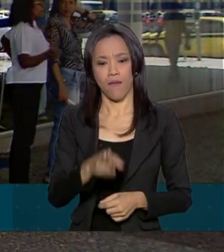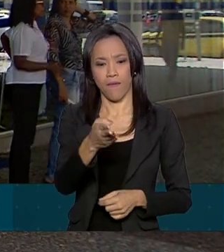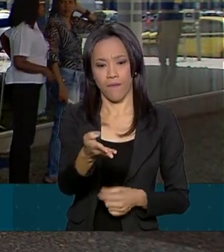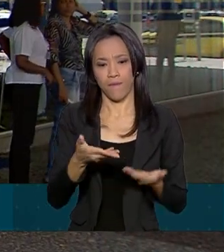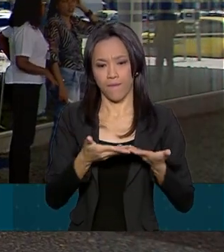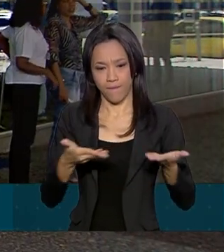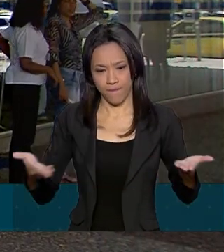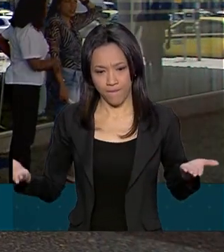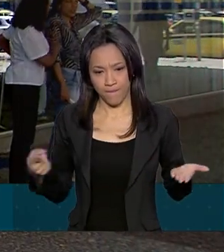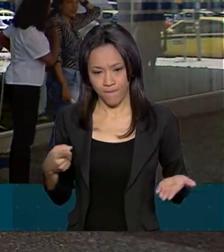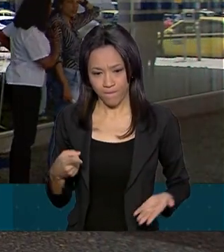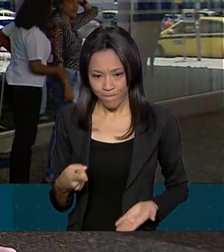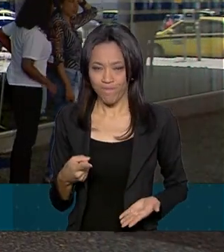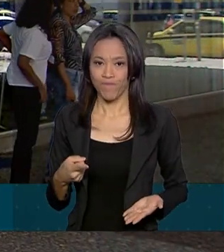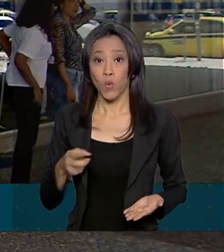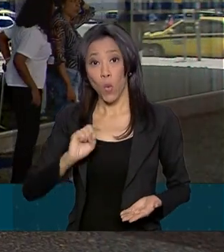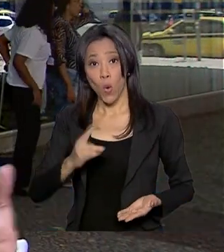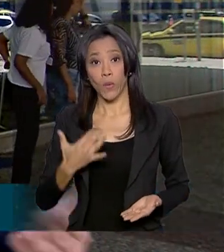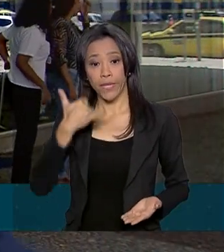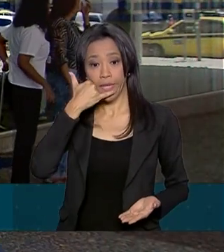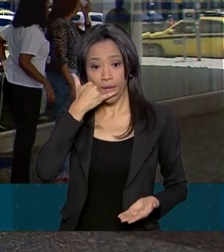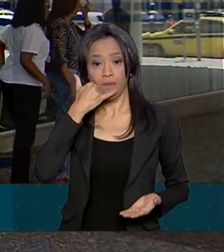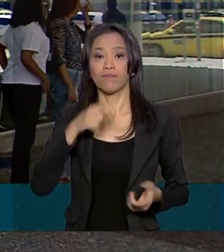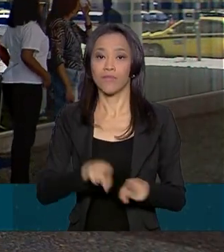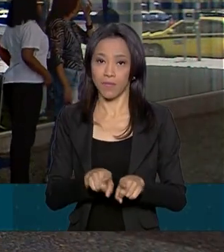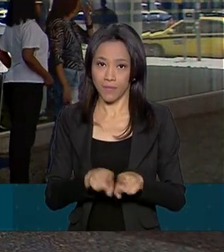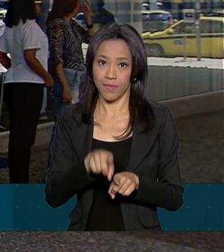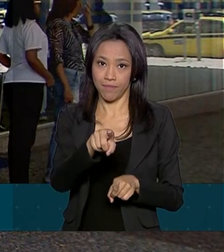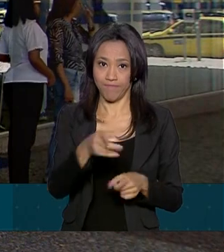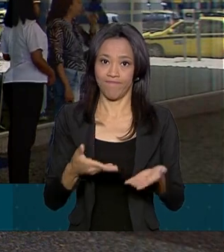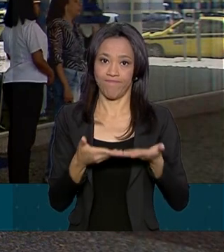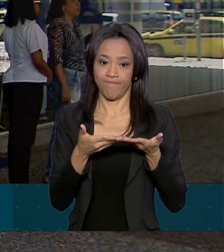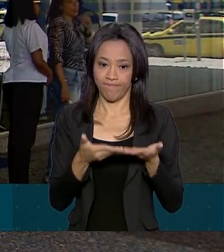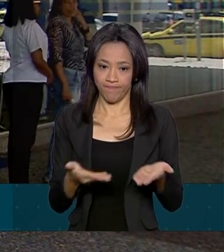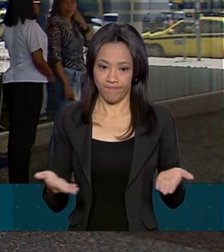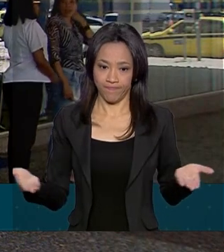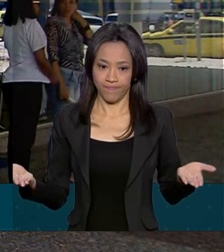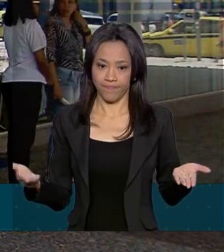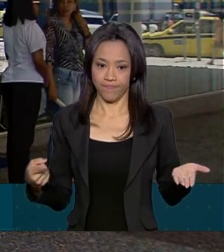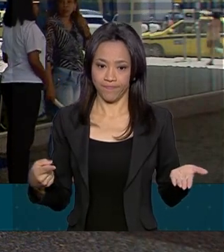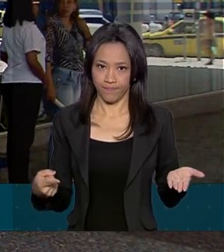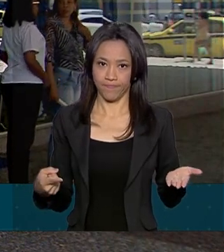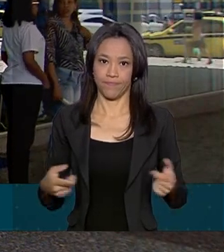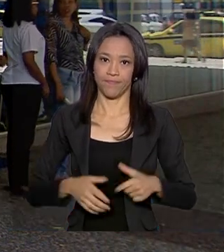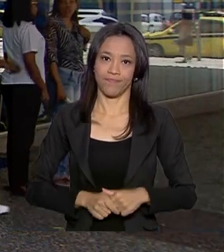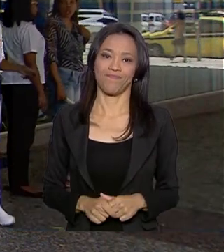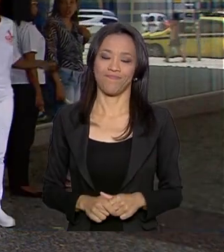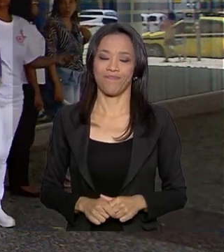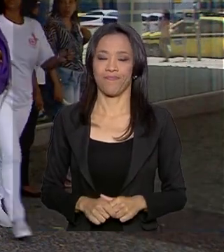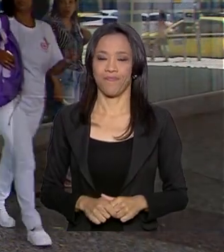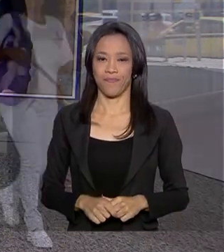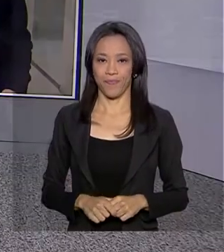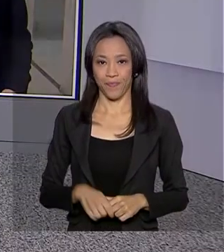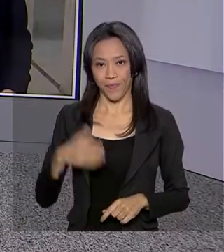.gov.br ou ligar para 0800 724 2019. Renata. Obrigada, Maurício.